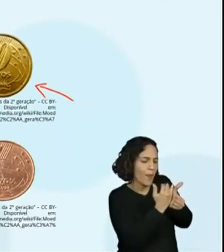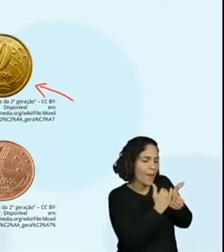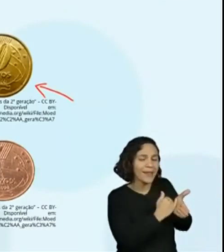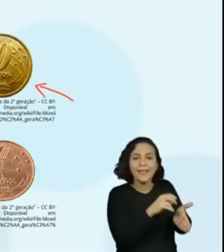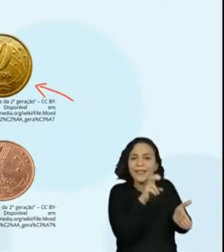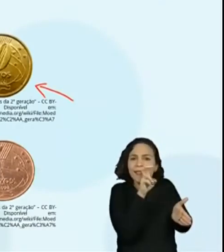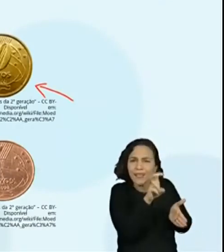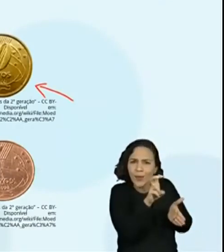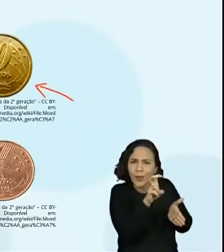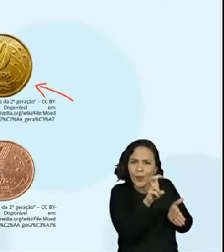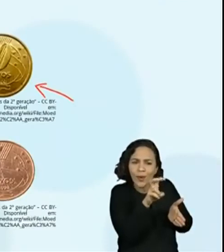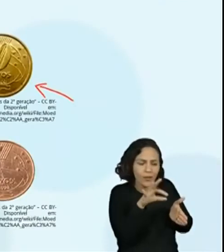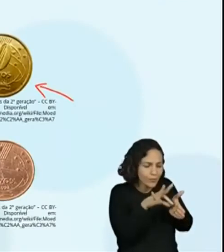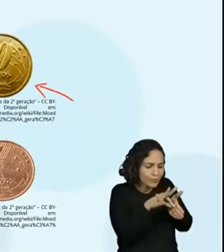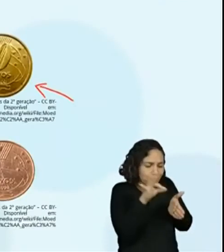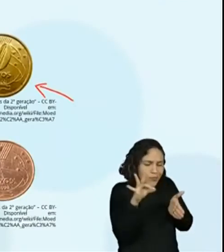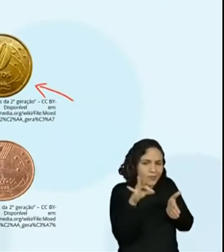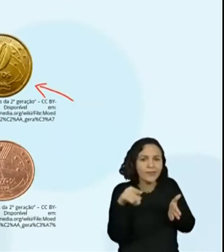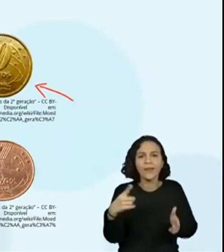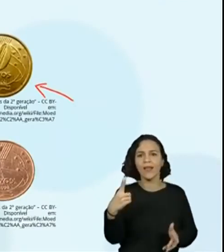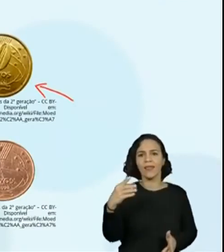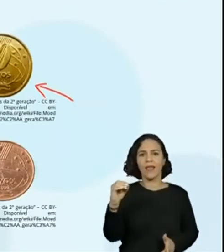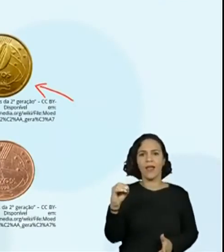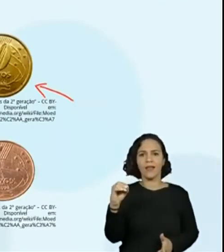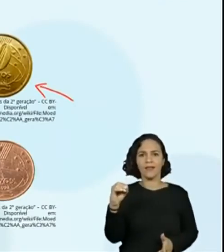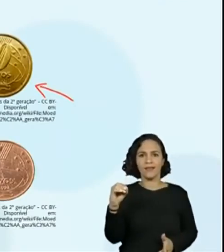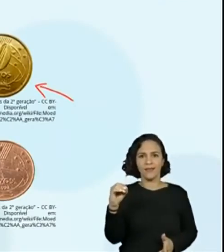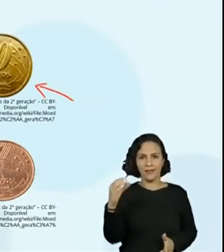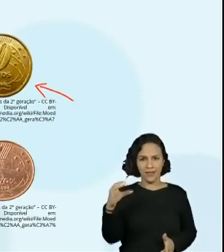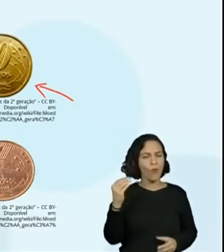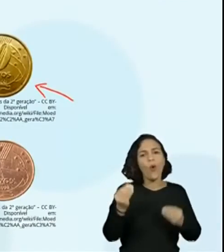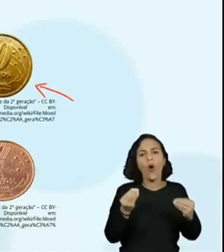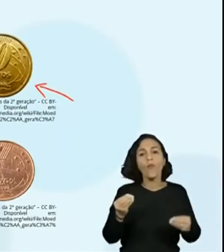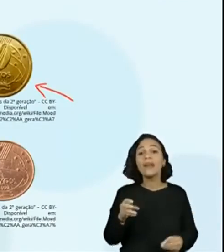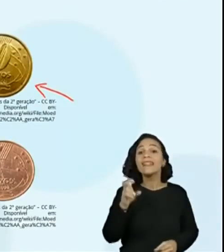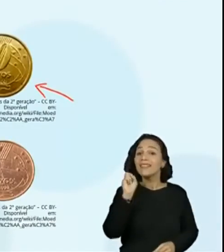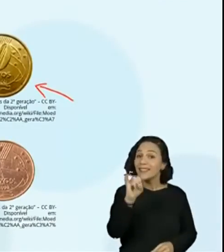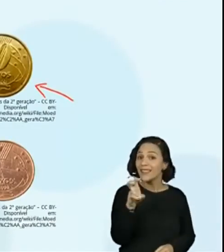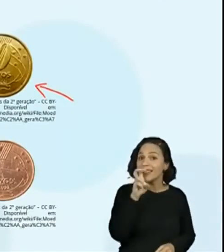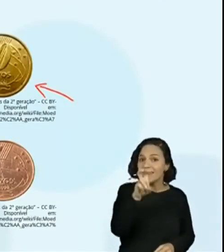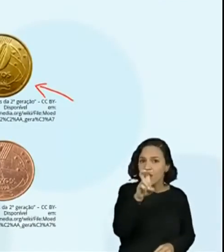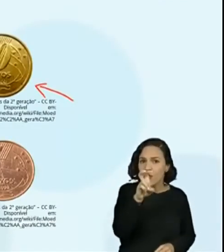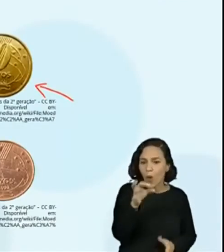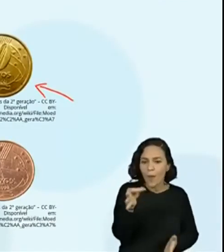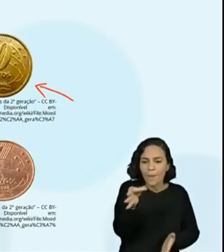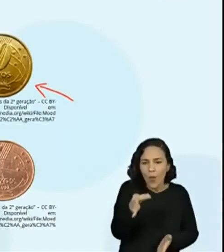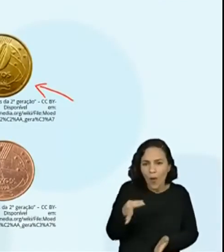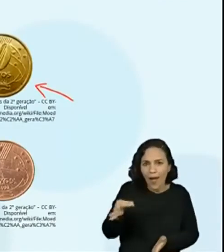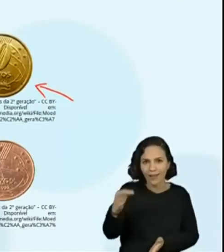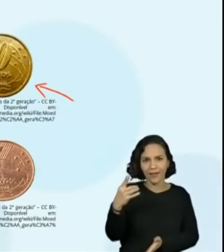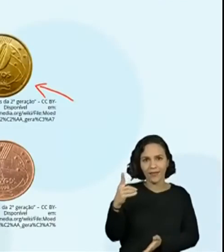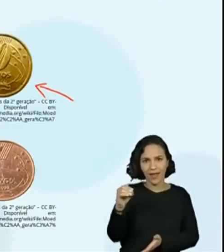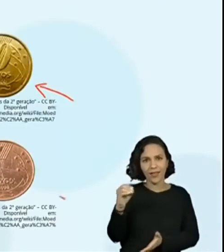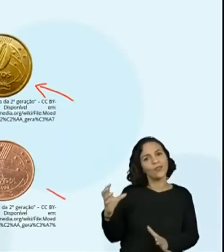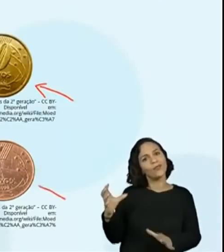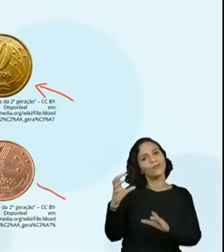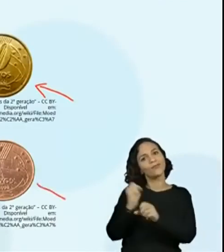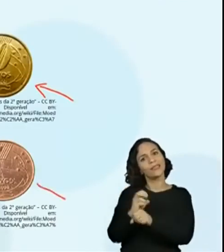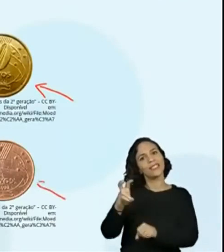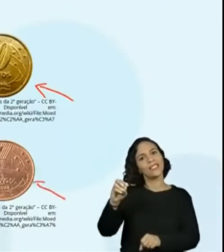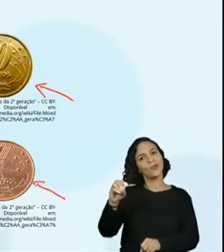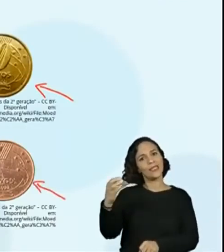nós conseguimos formar 50 centavos. Certo? Isso. E temos aqui a moeda de 5